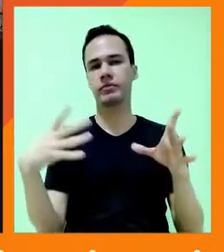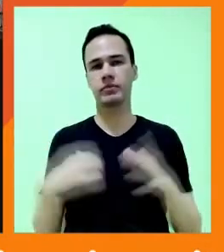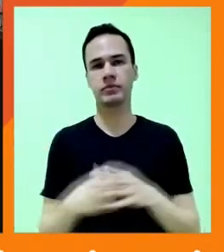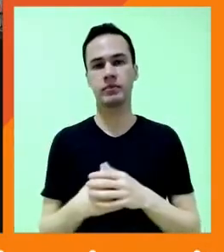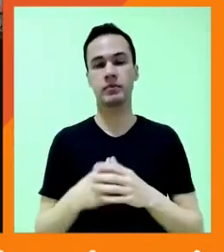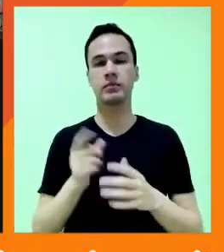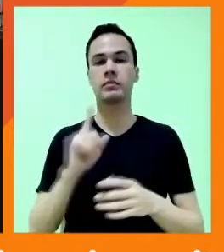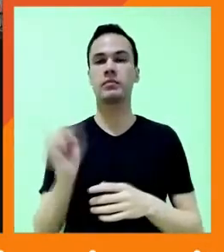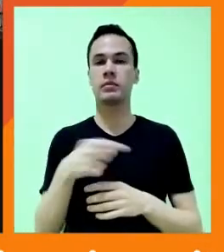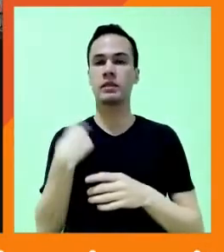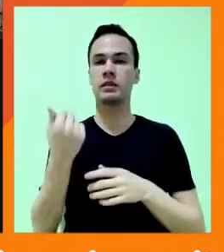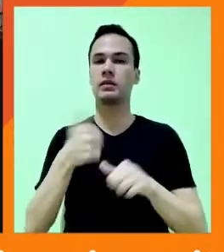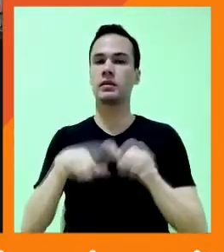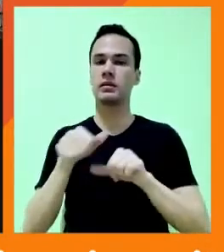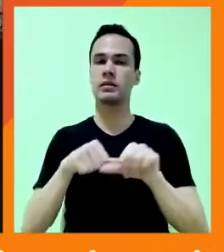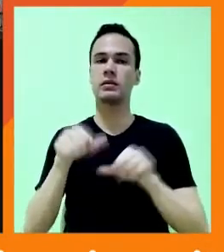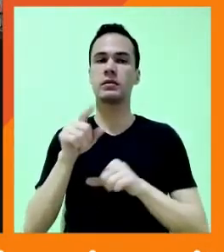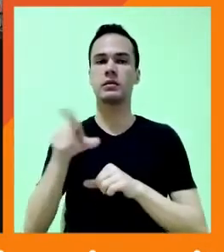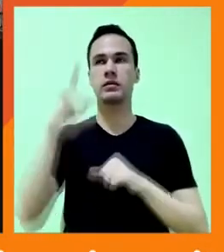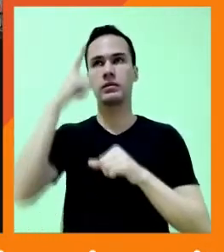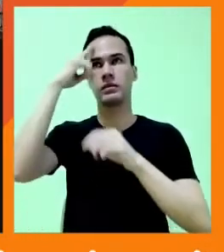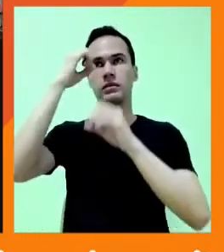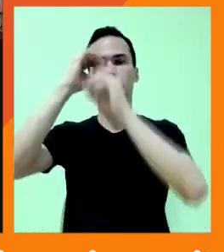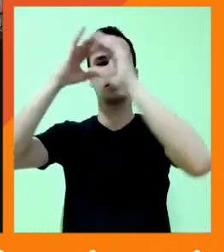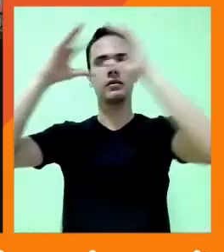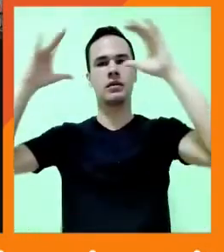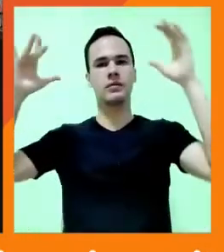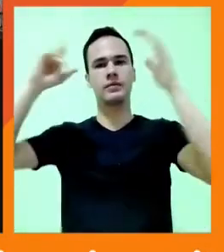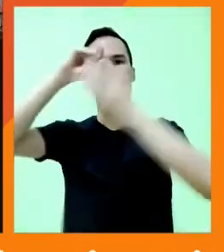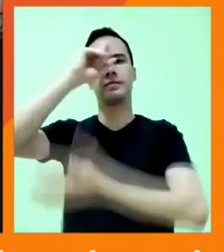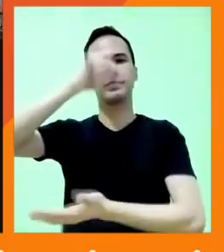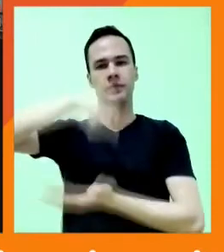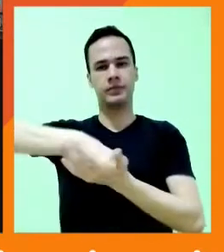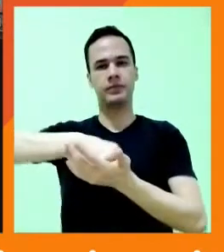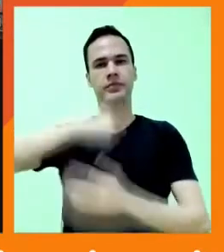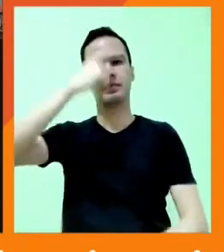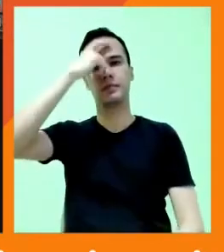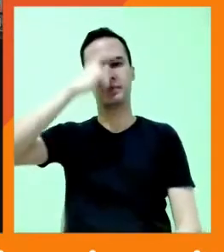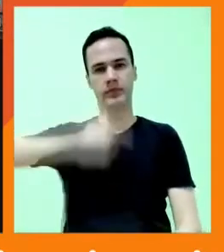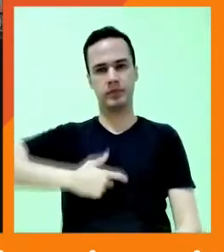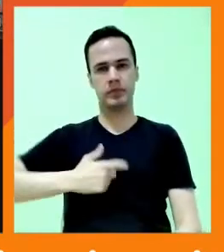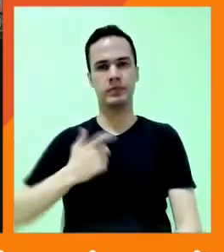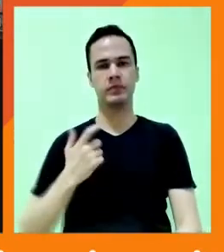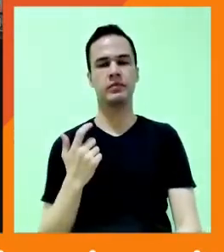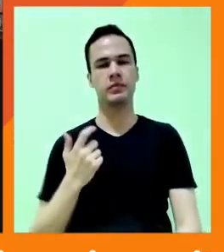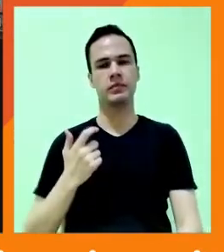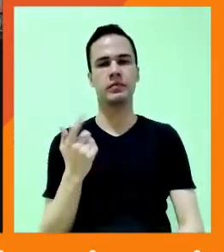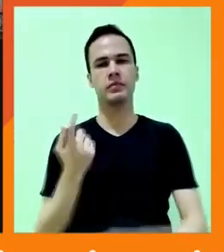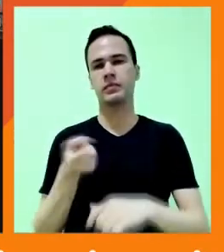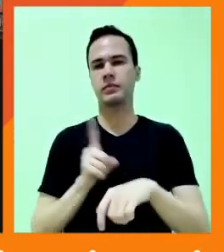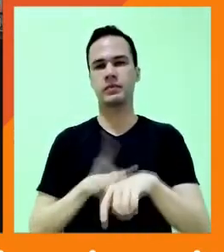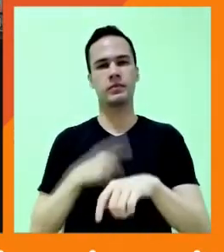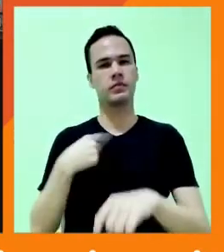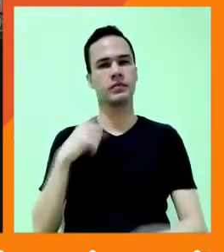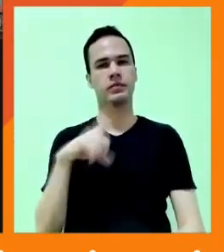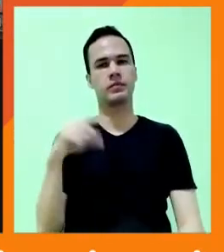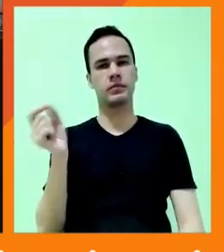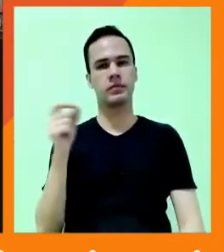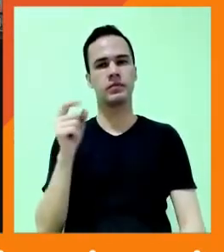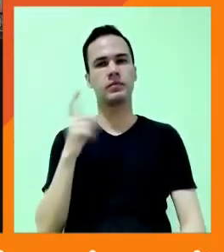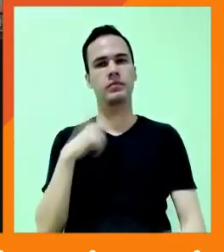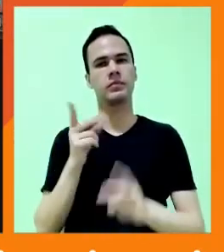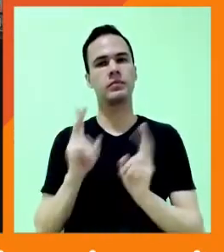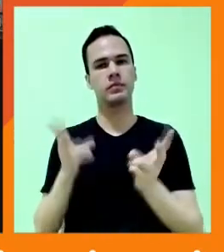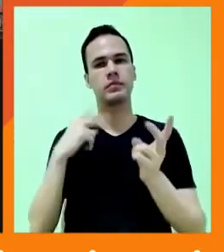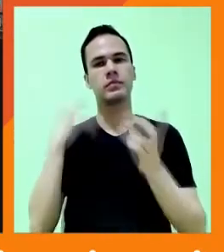mudança começa num sonho, nas decisões que a gente toma como indivíduo, no momento que a gente escolhe continuar abastecendo essa internet com as